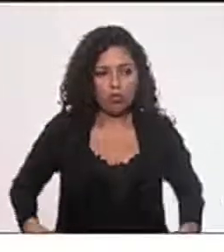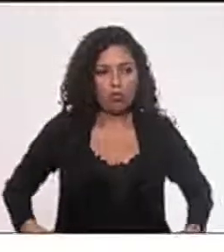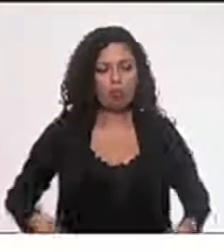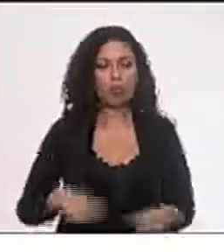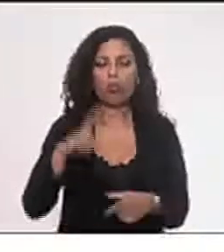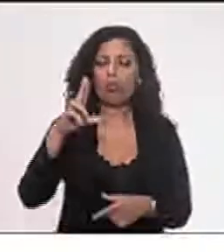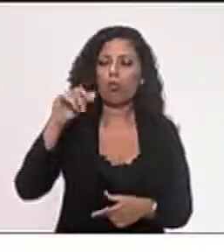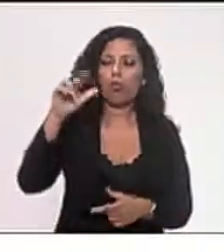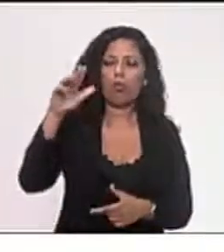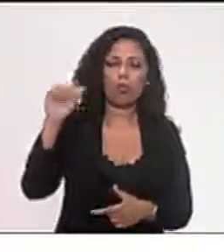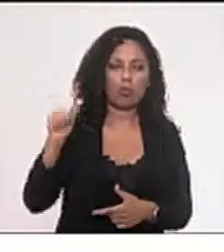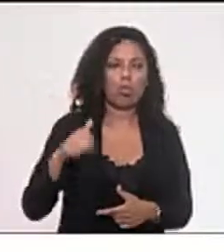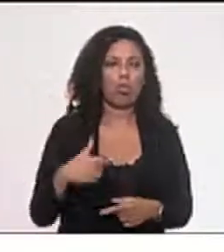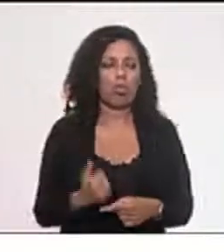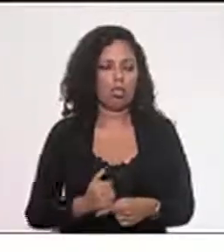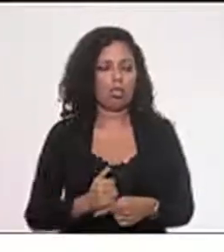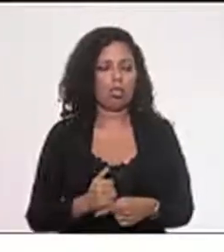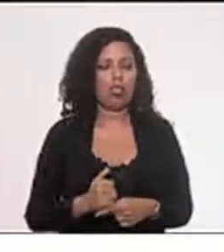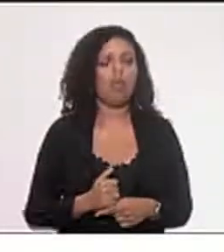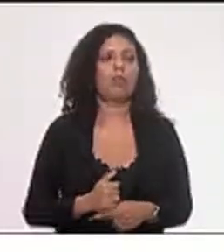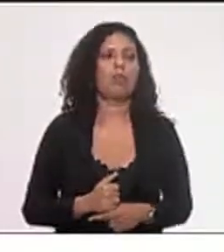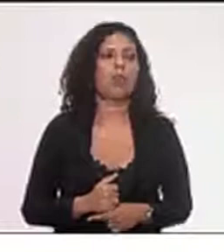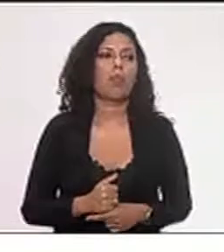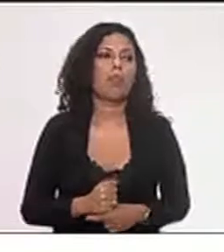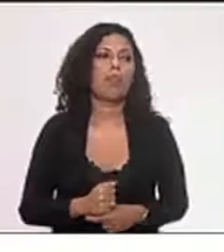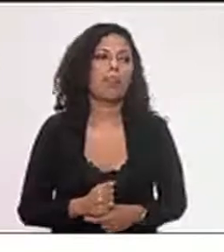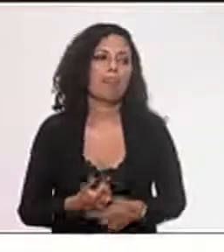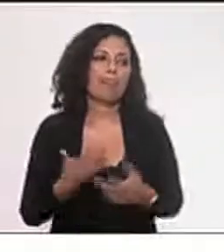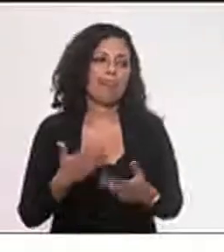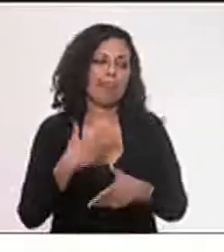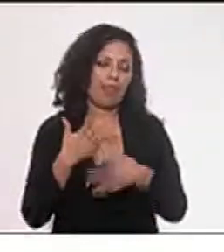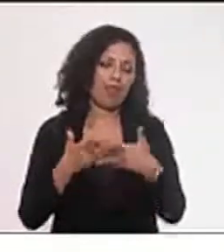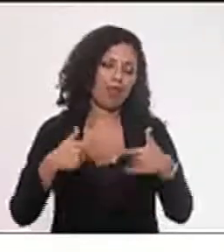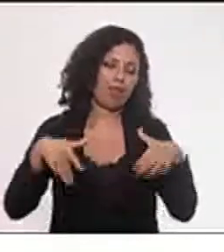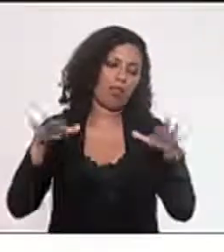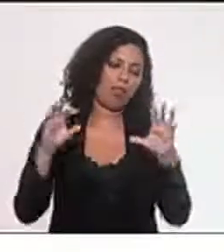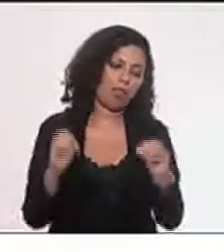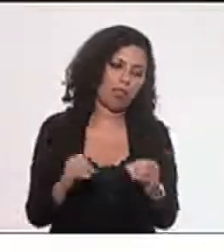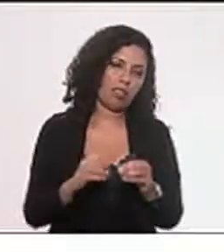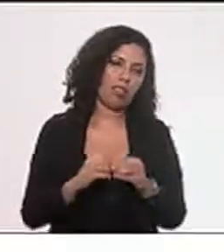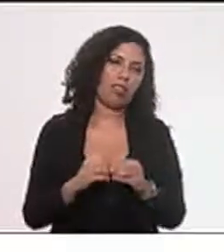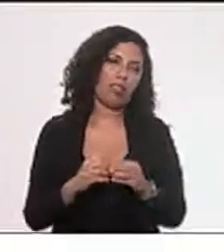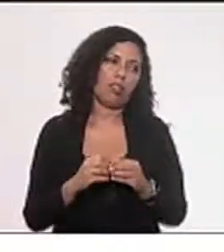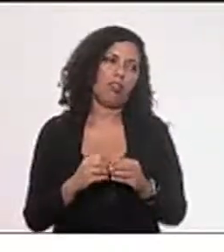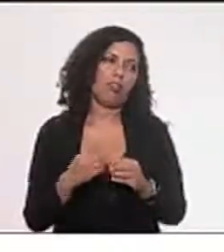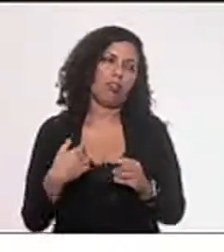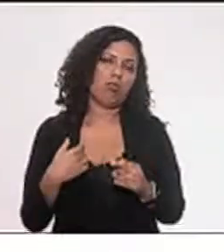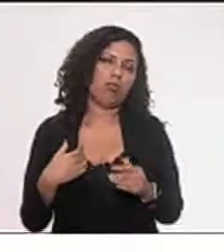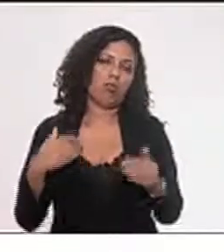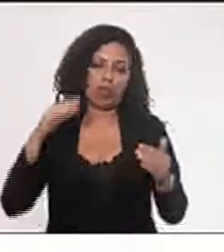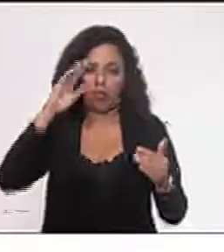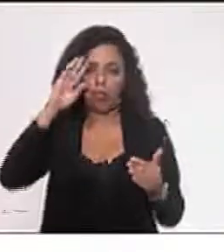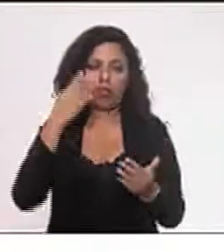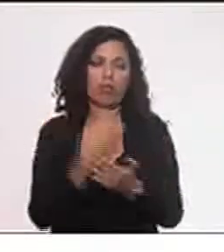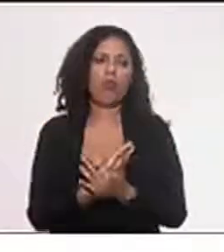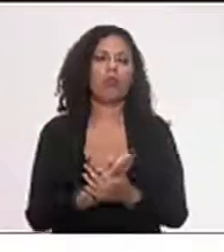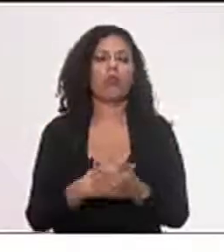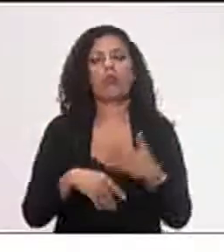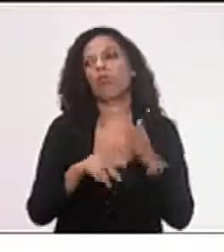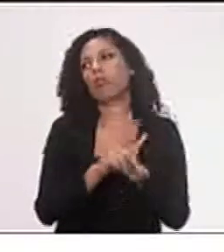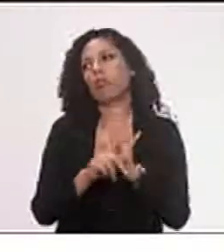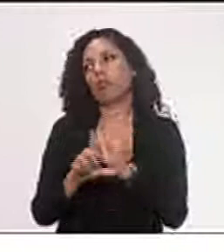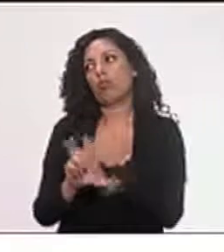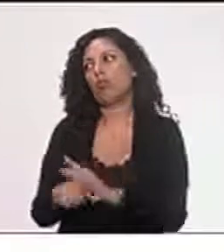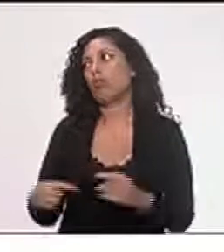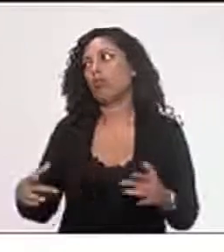descalabro. Então, eu gostaria de deixar claro que concordo com o projeto do deputado Dionísio Lins.